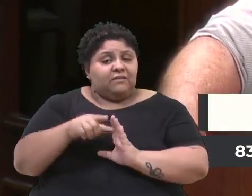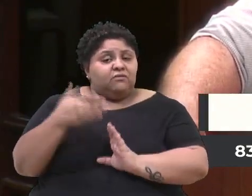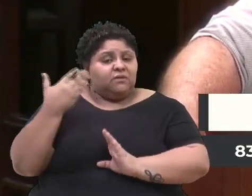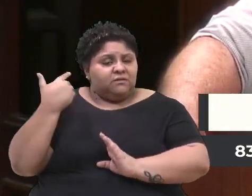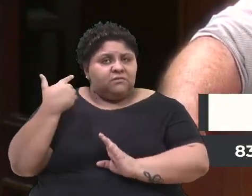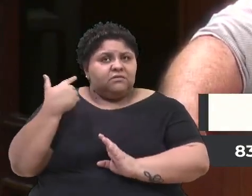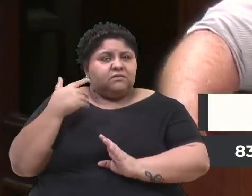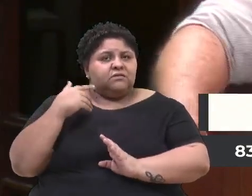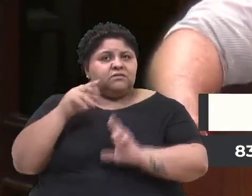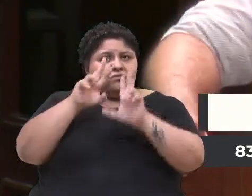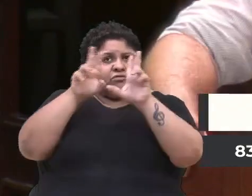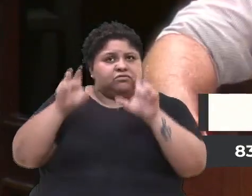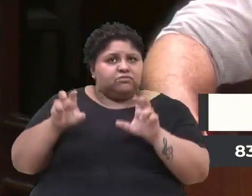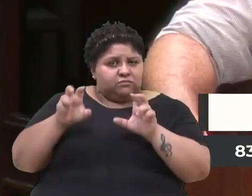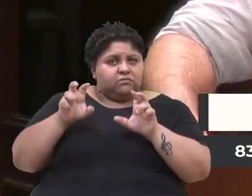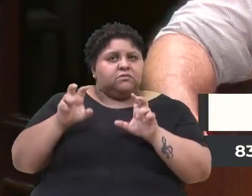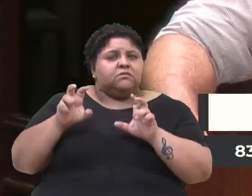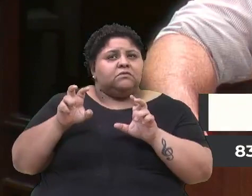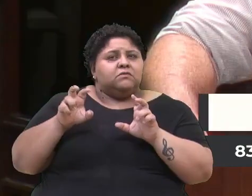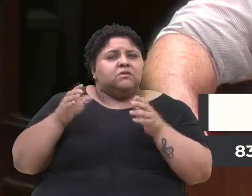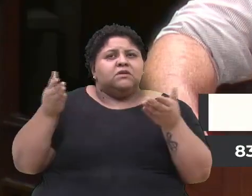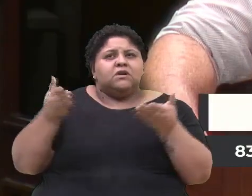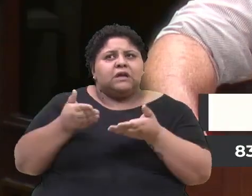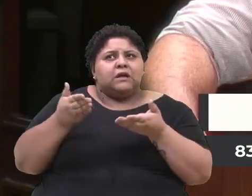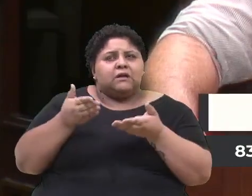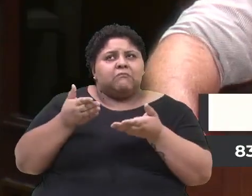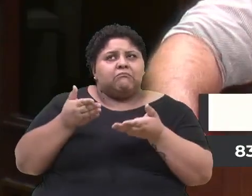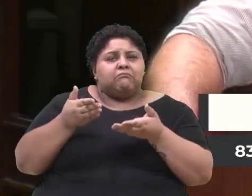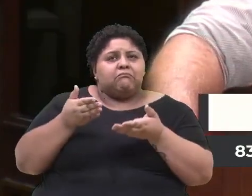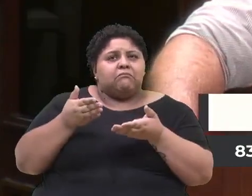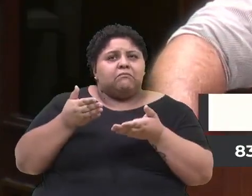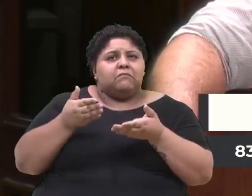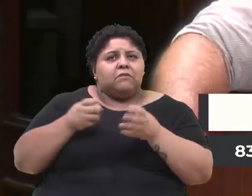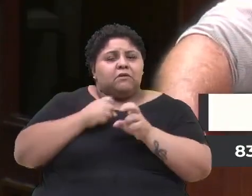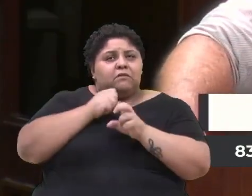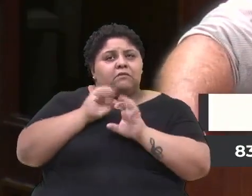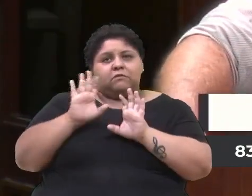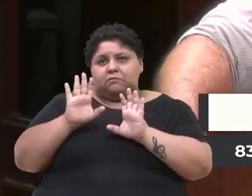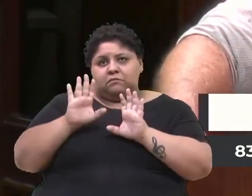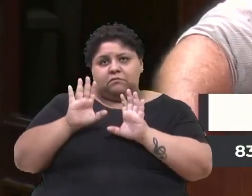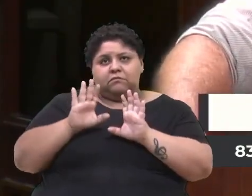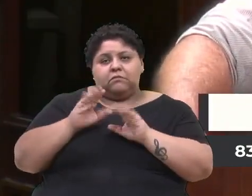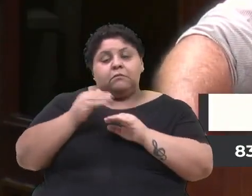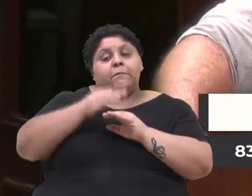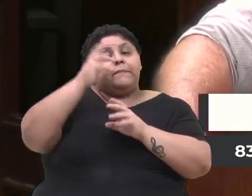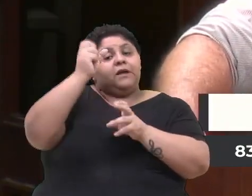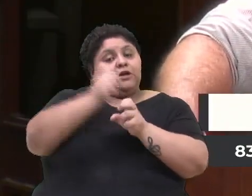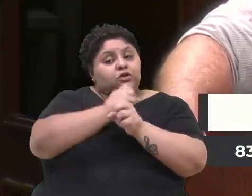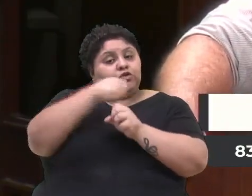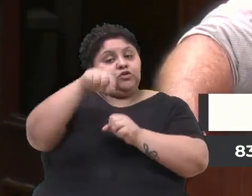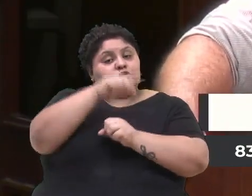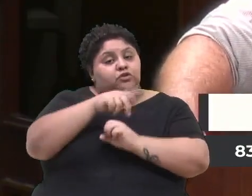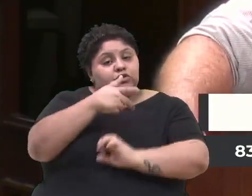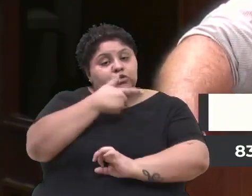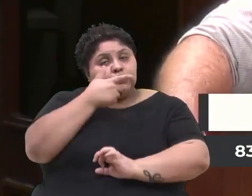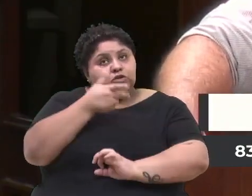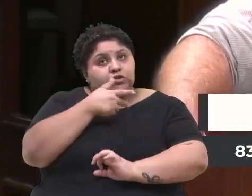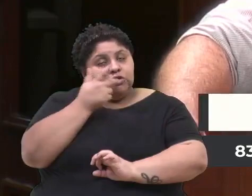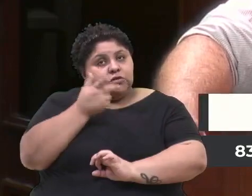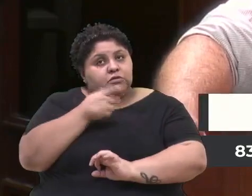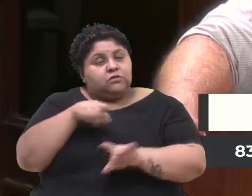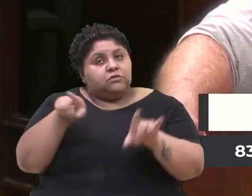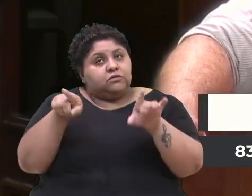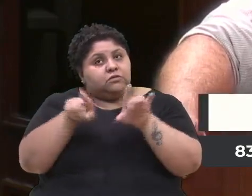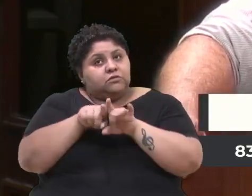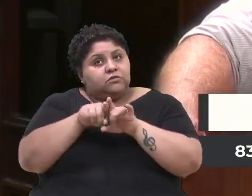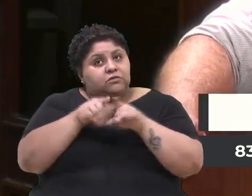esse assunto. Agora, o seguinte, gente, é mais um ano que a gente fala, nós estamos no afogadilho, nós estamos votando